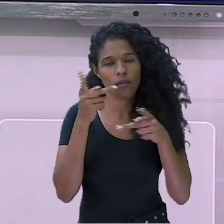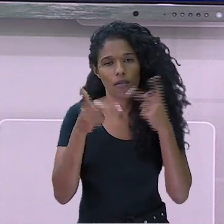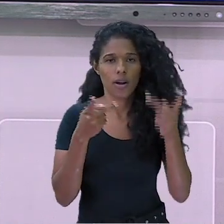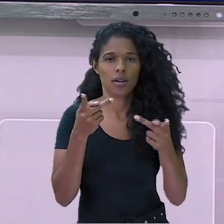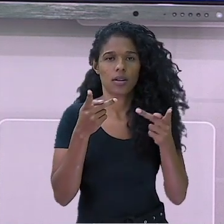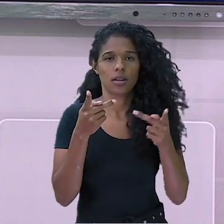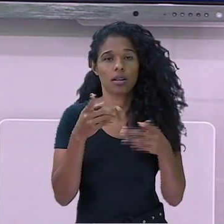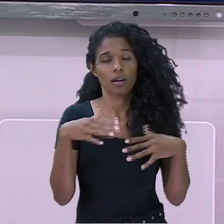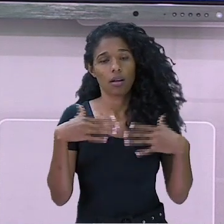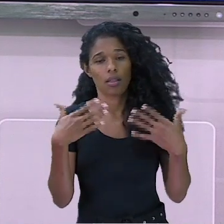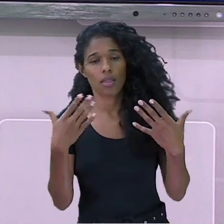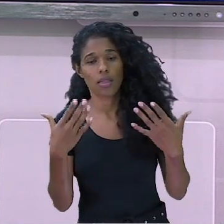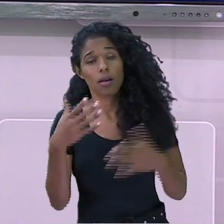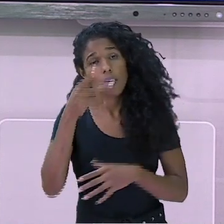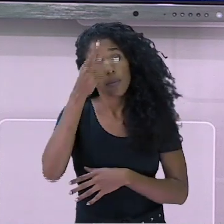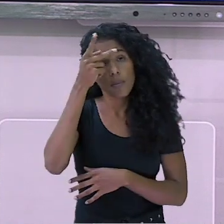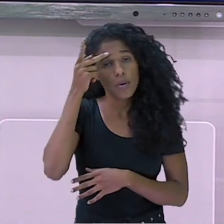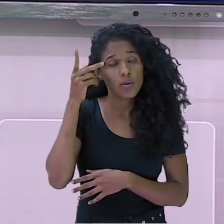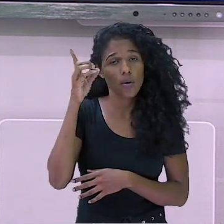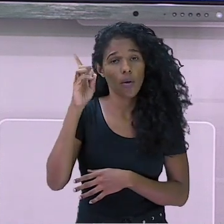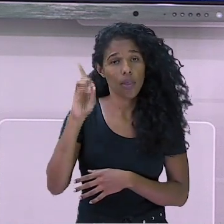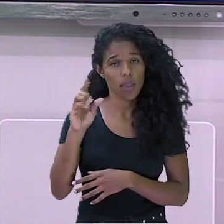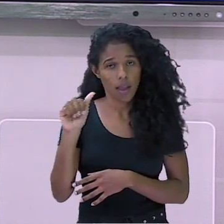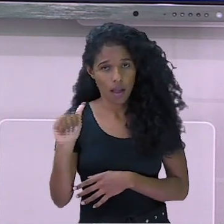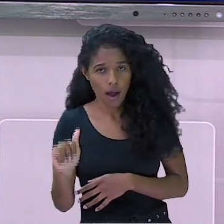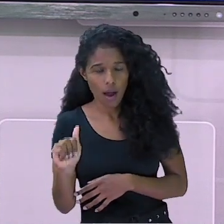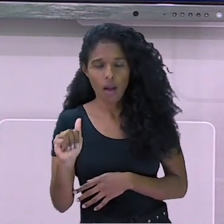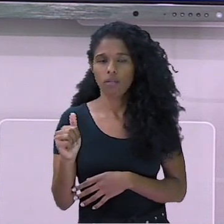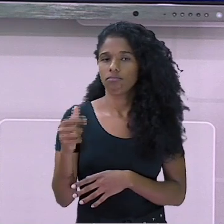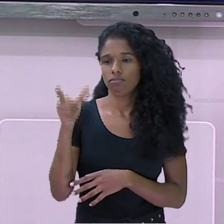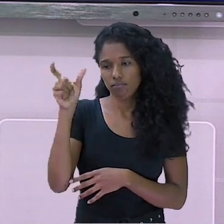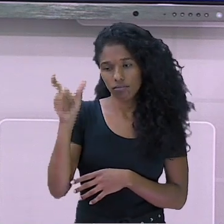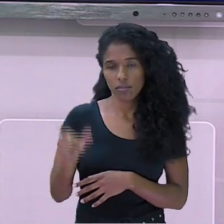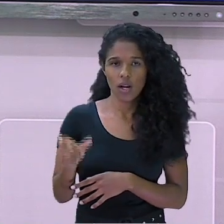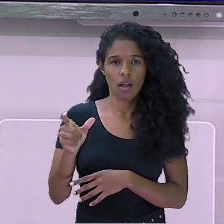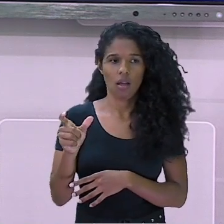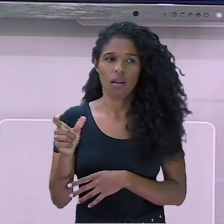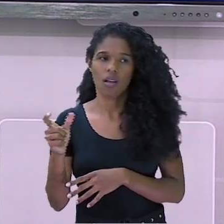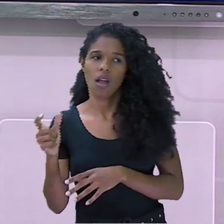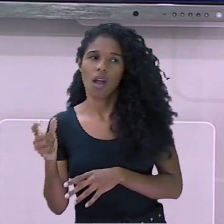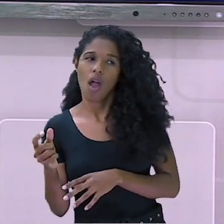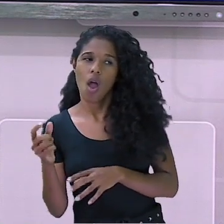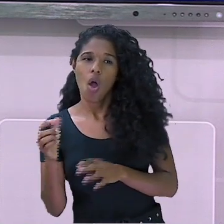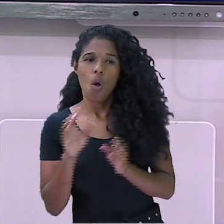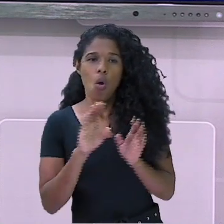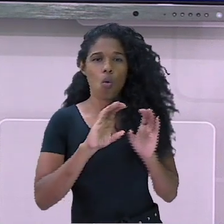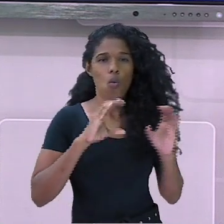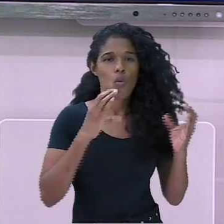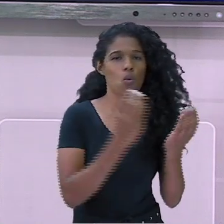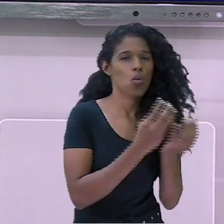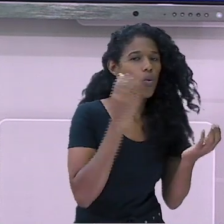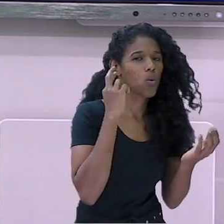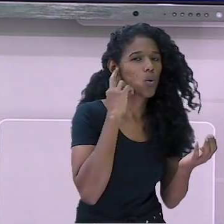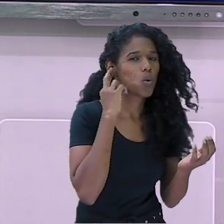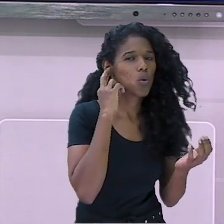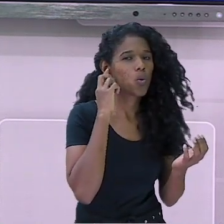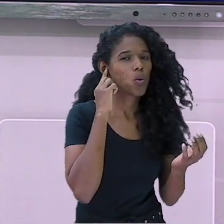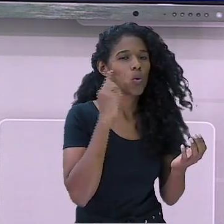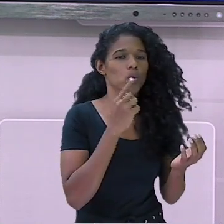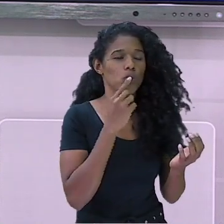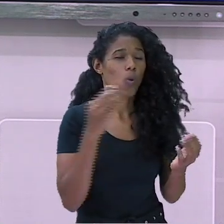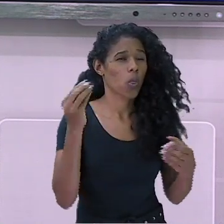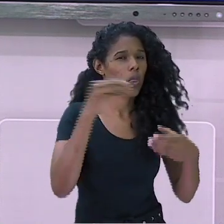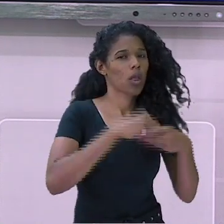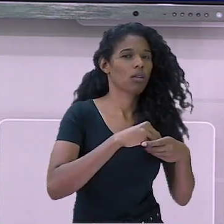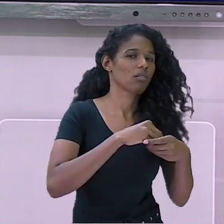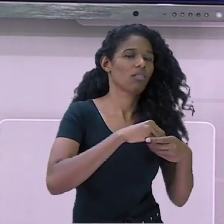enquadra nas questões culturais do povo surdo, por exemplo, a utilização das libras, a luta pelo direito a uma escola bilingue,